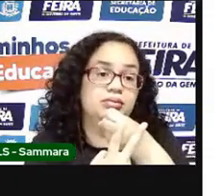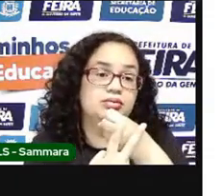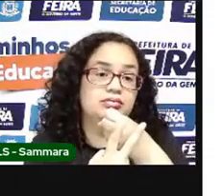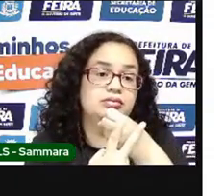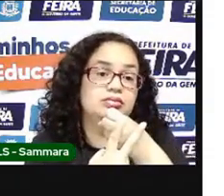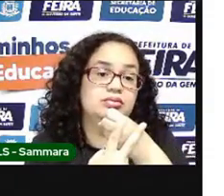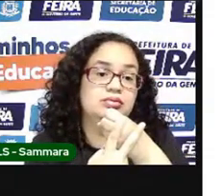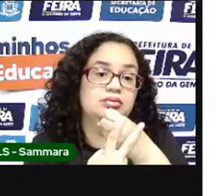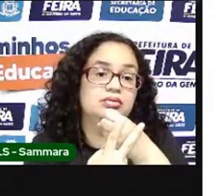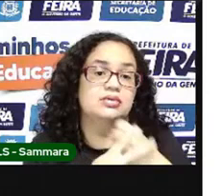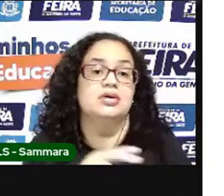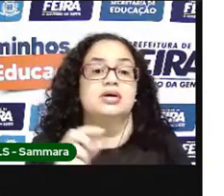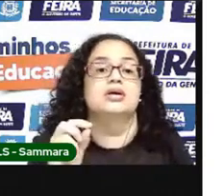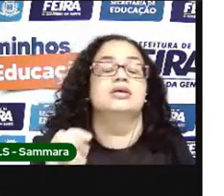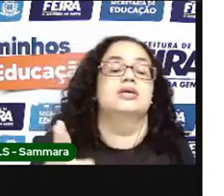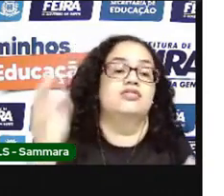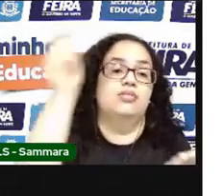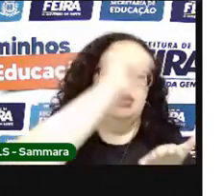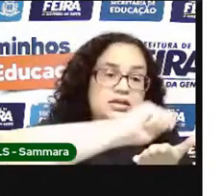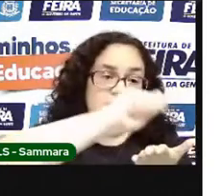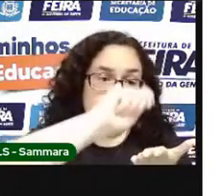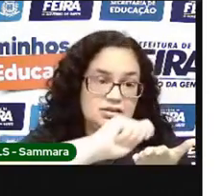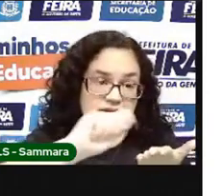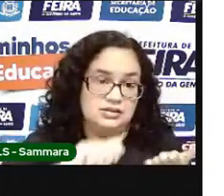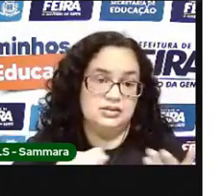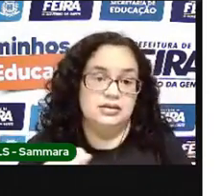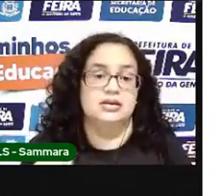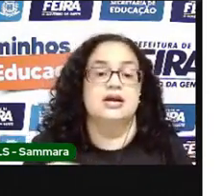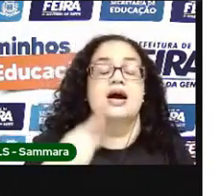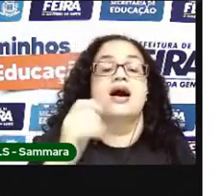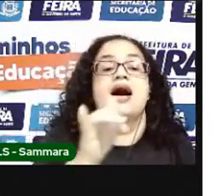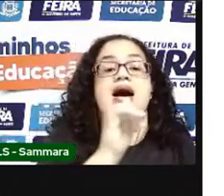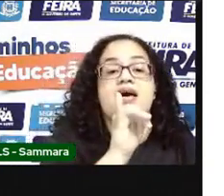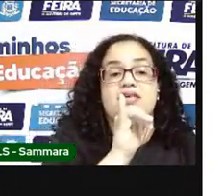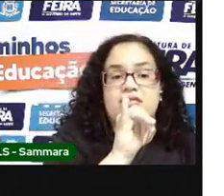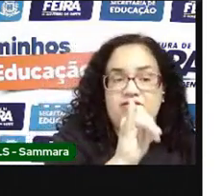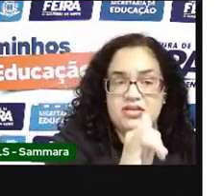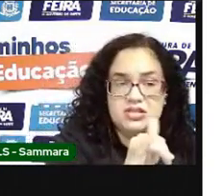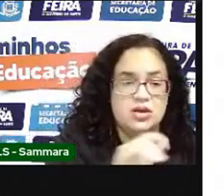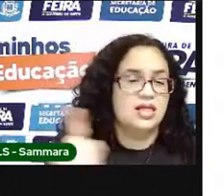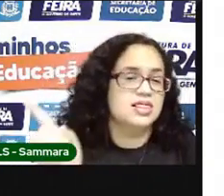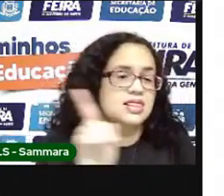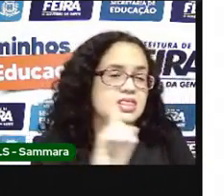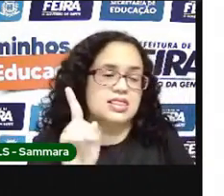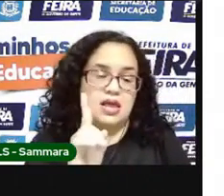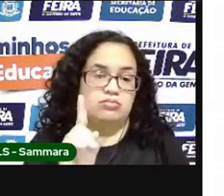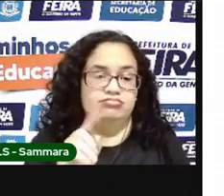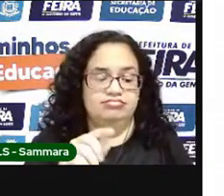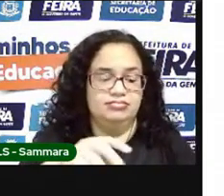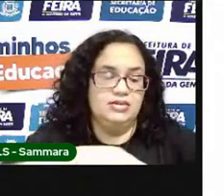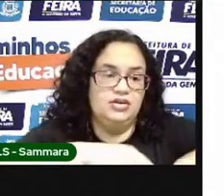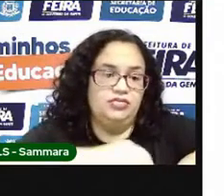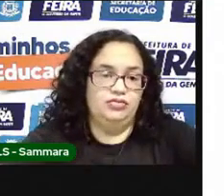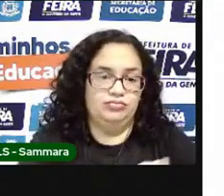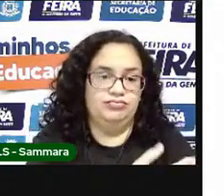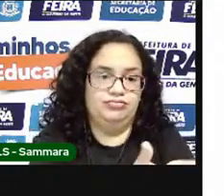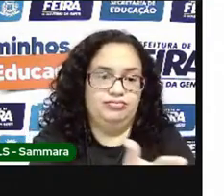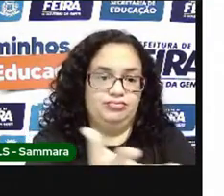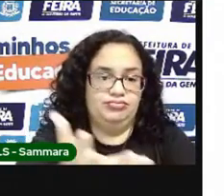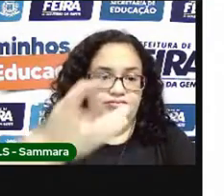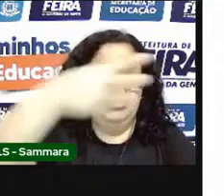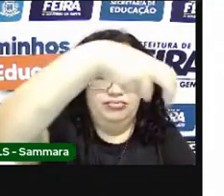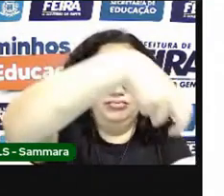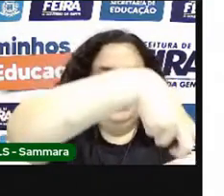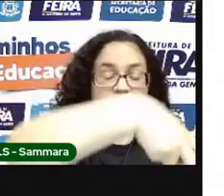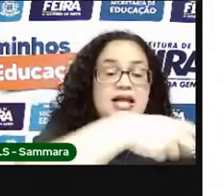Porque está apresentado aqui na forma escrita. Aviso, não pise na grama. E do lado aí tem um